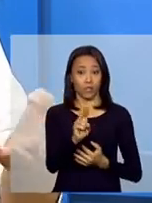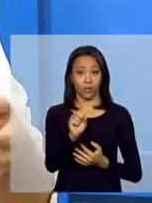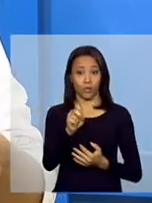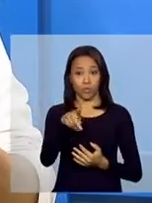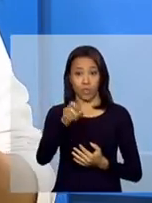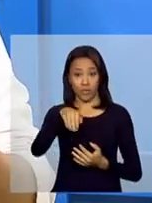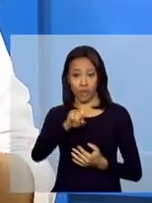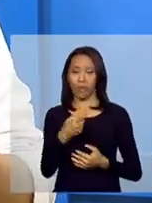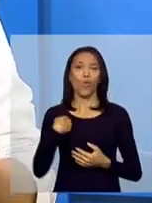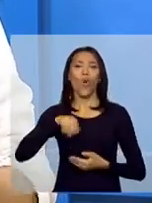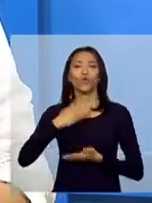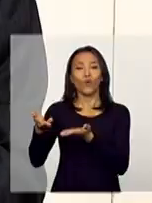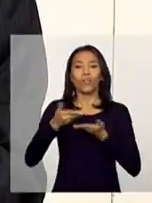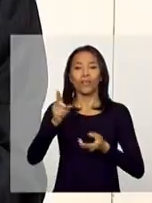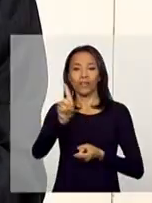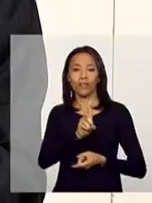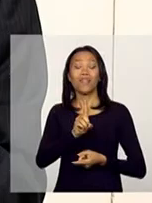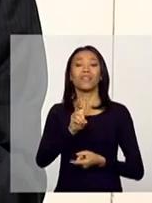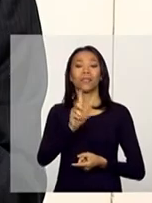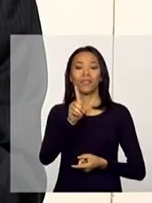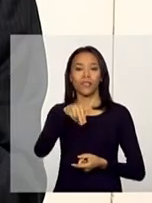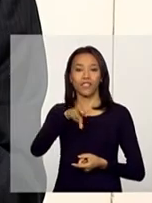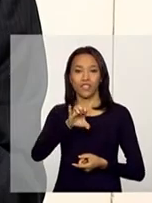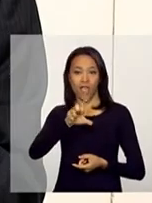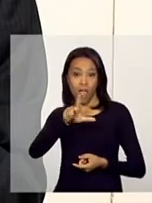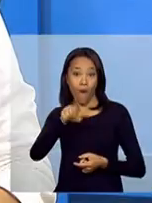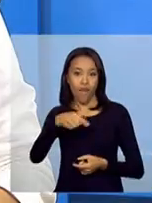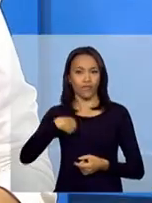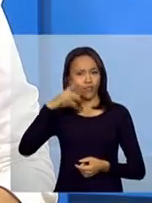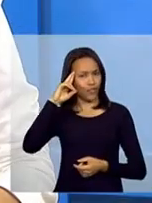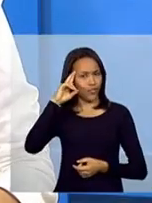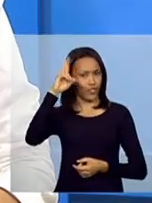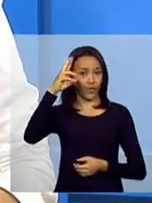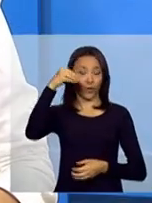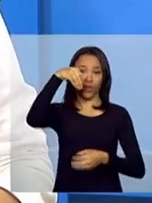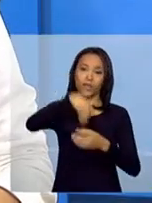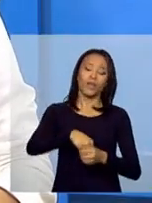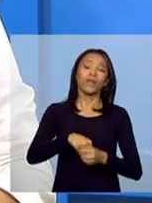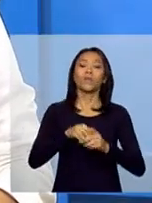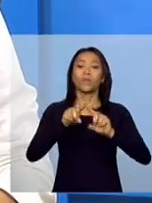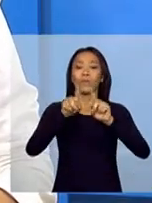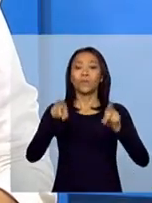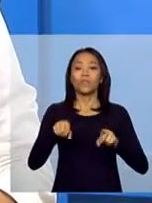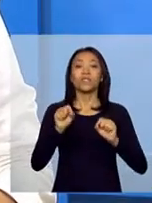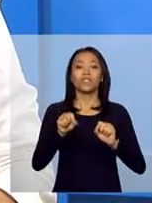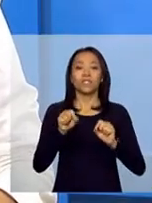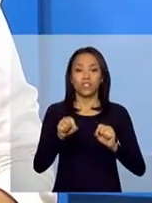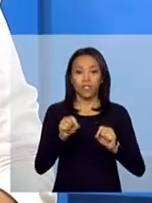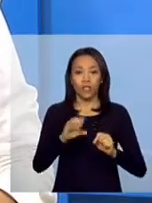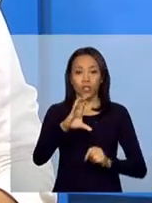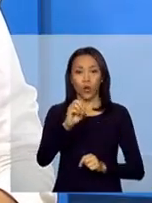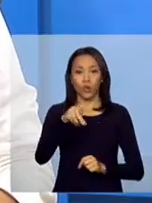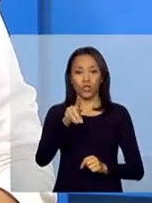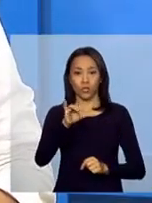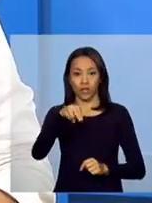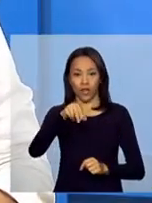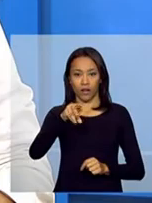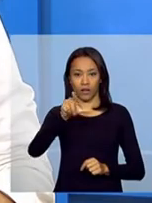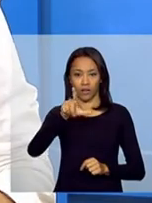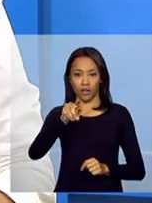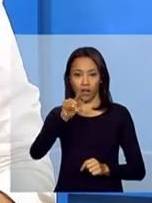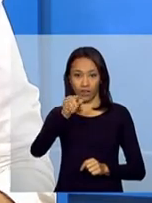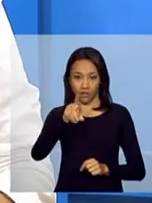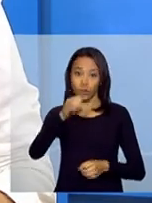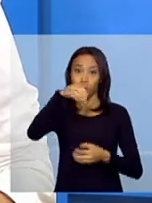convidados, Daniel de Aquino Ximenez, diretor do Departamento de Condicionalidades do MDS. E